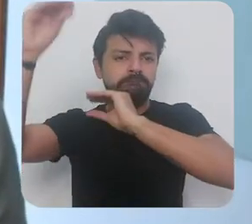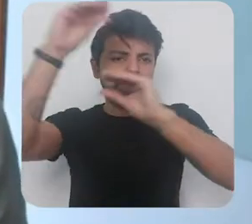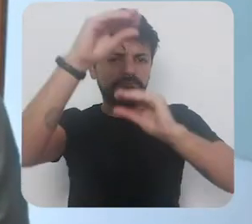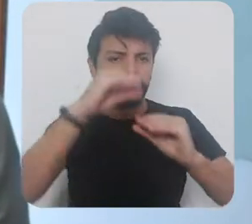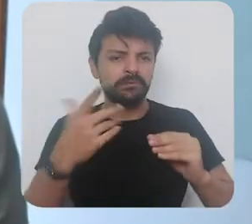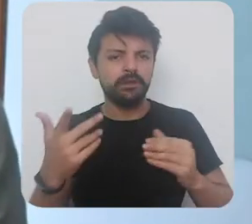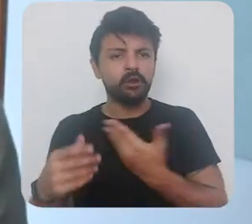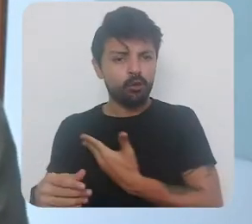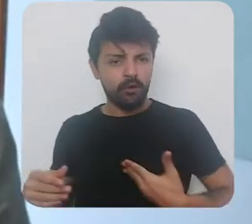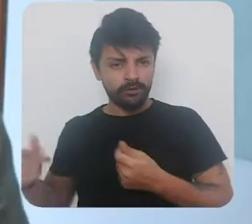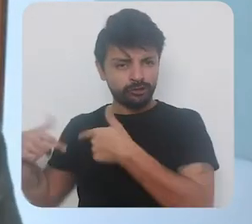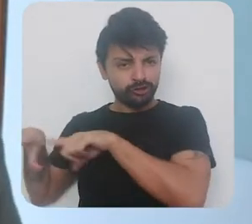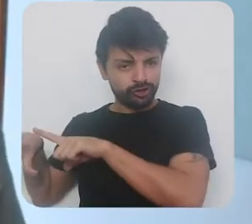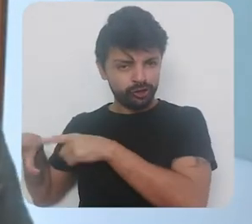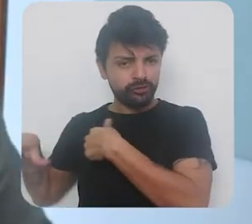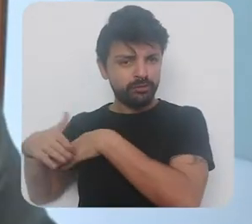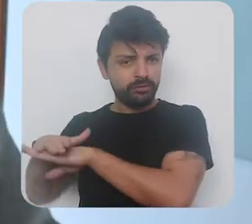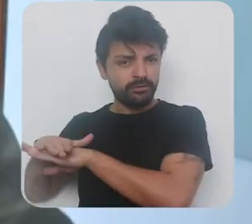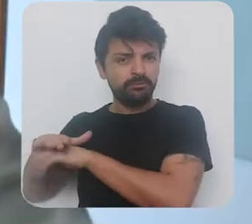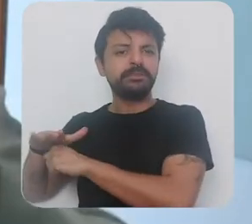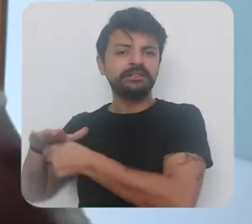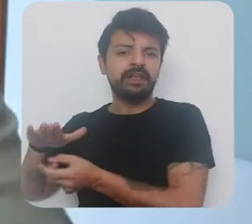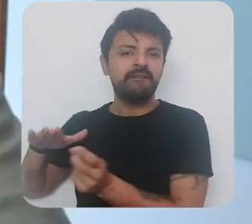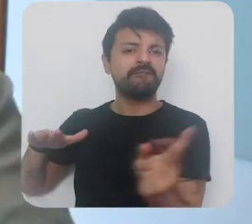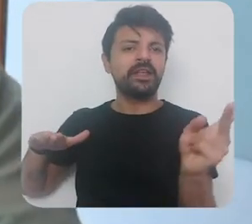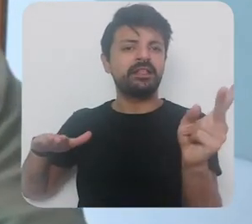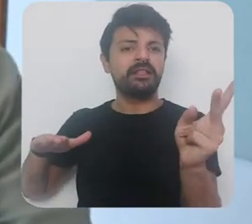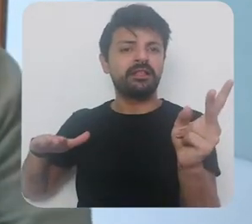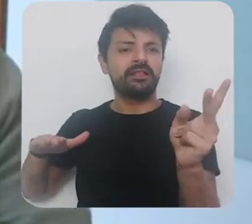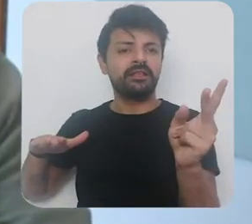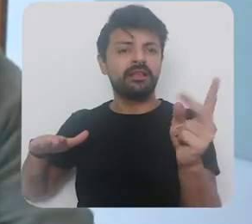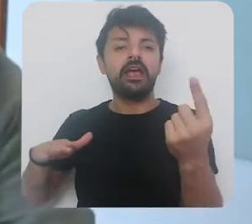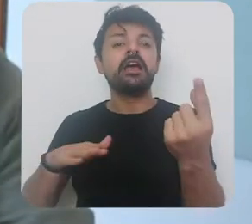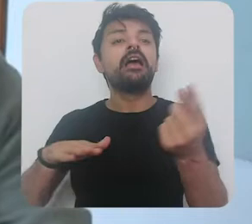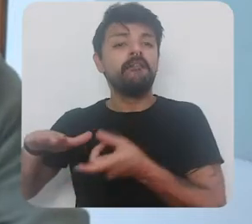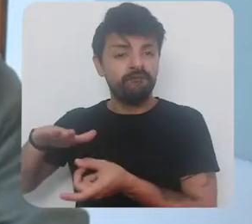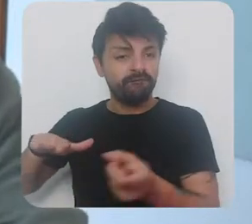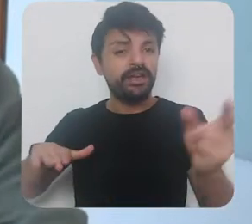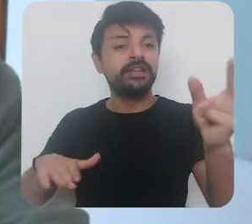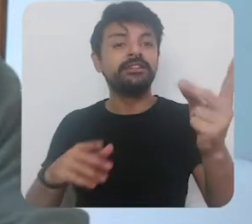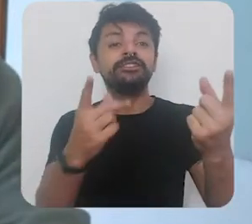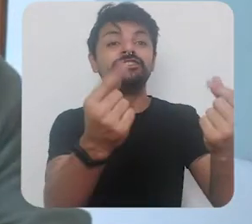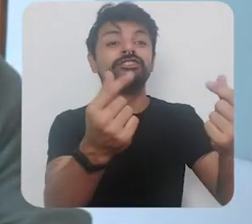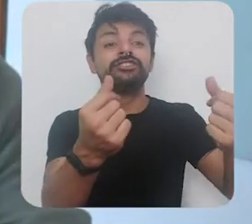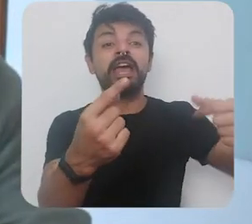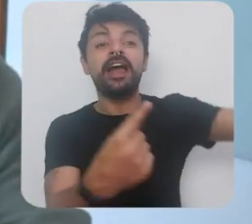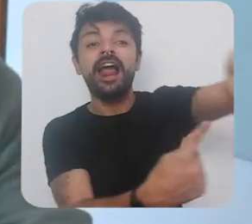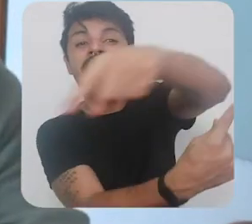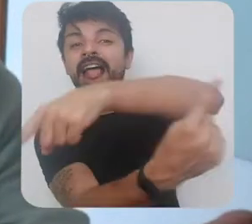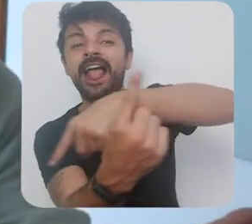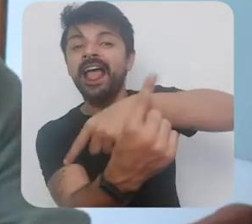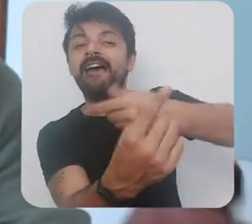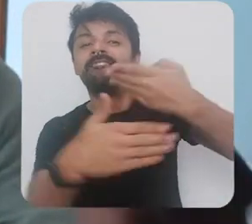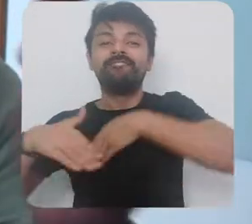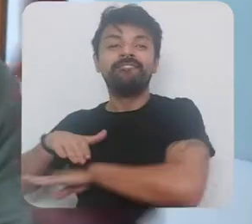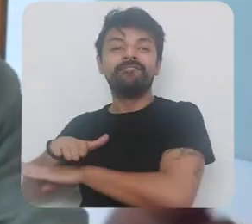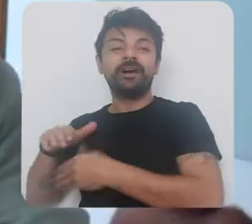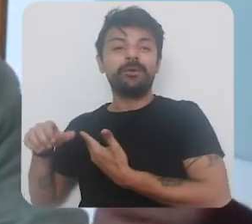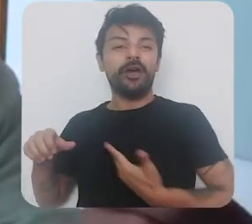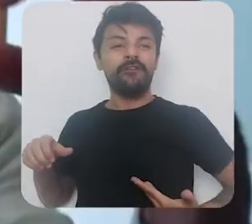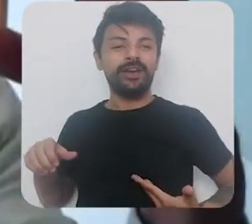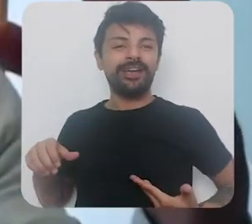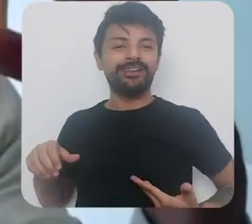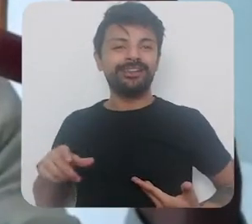emissão de títulos da dívida então o governo tem que vender títulos no mercado ele tira dinheiro de circulação ao